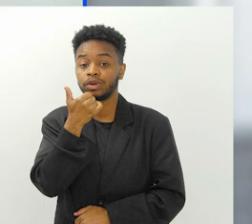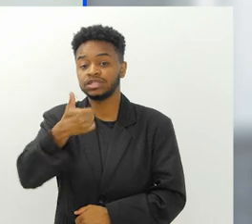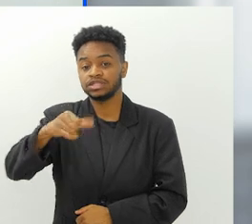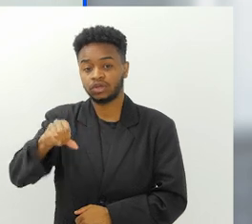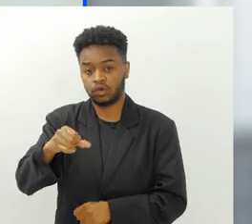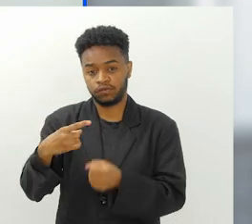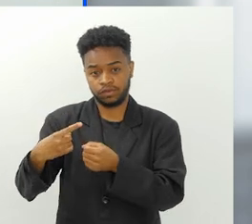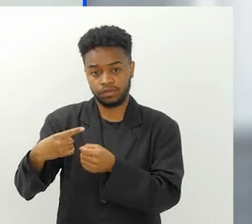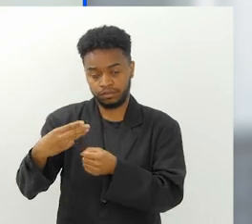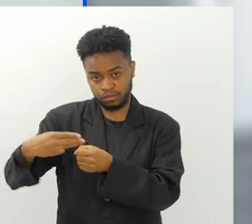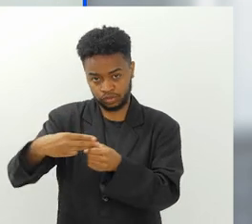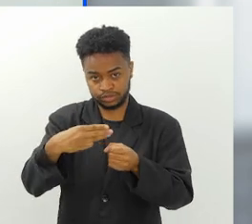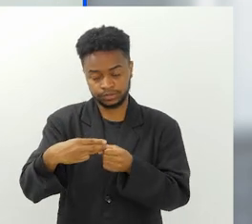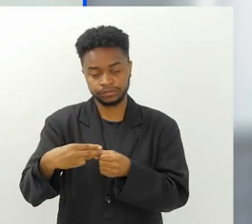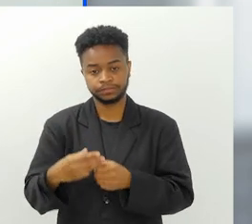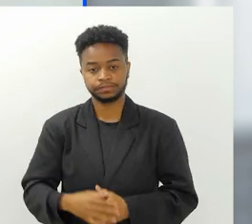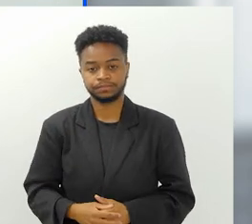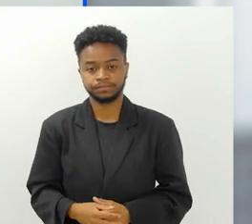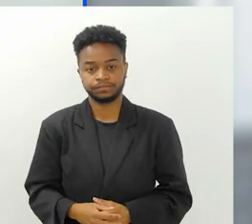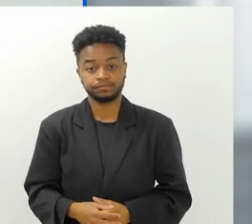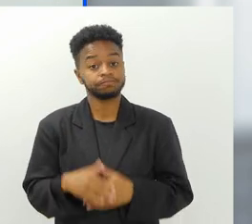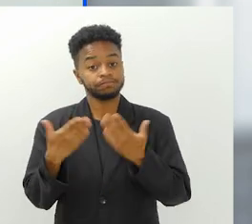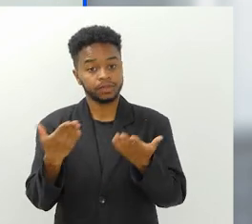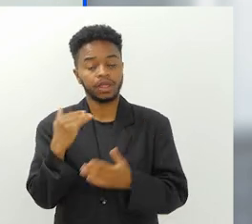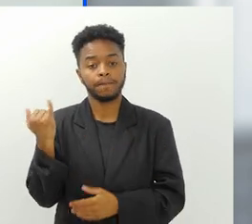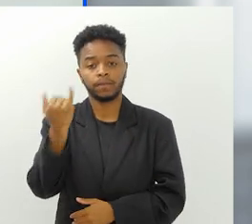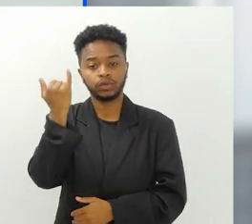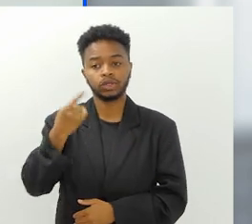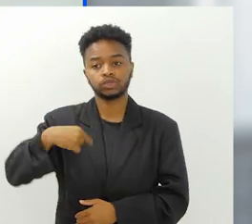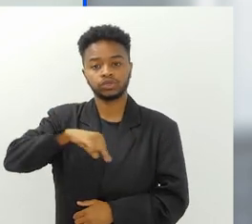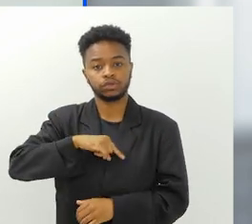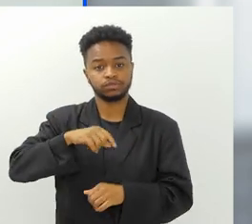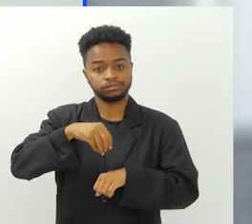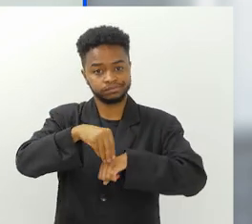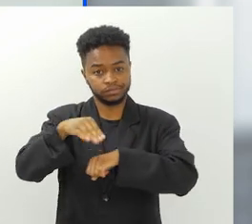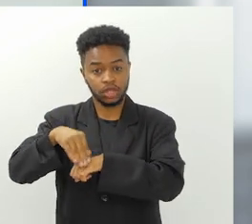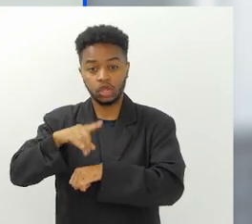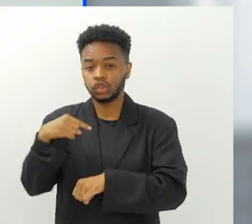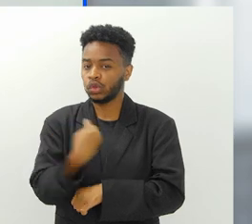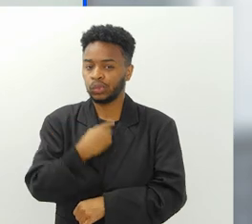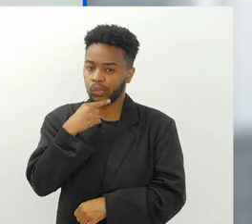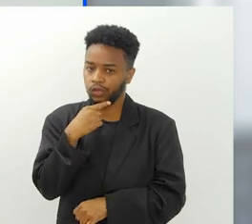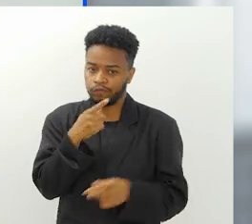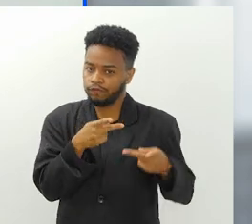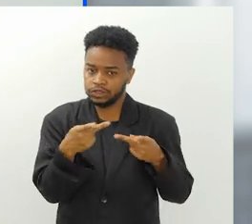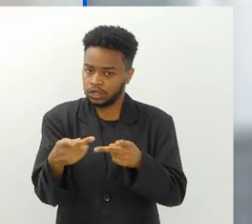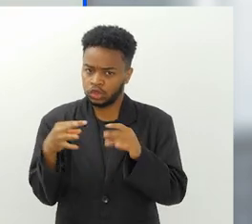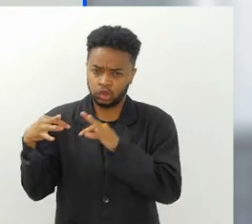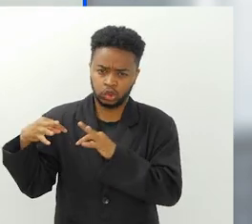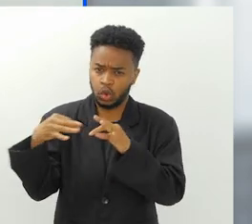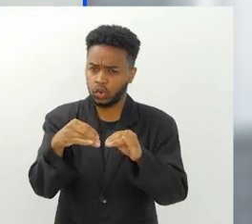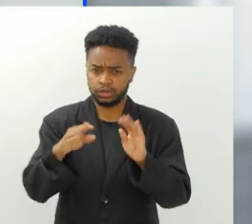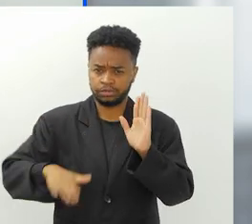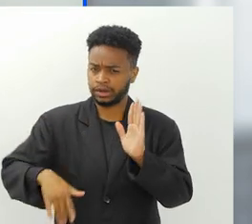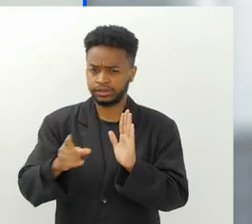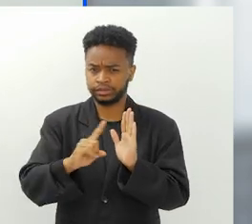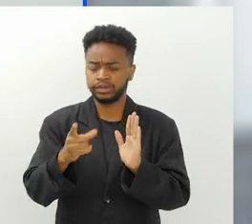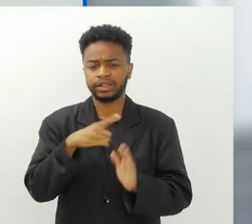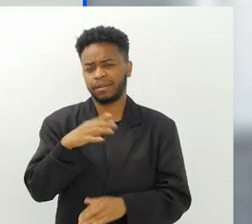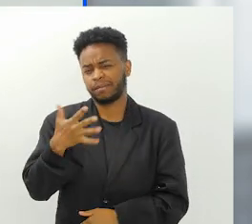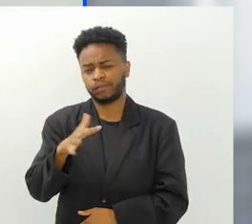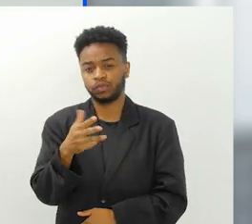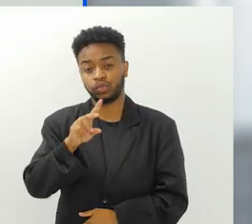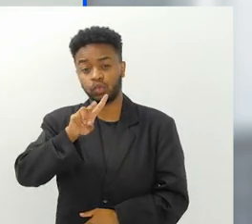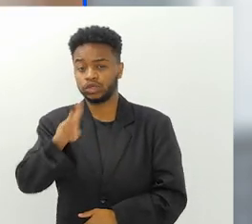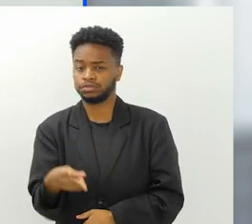19 municípios. E é importante falar, a gente não conseguiu visitar todas as praias do país, né? Lembrando que são por volta de